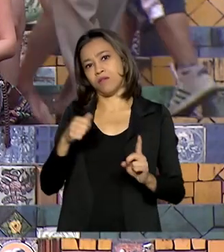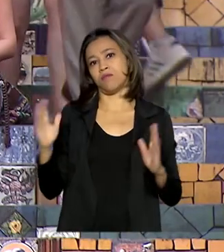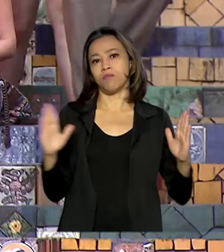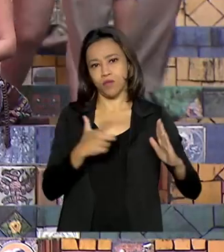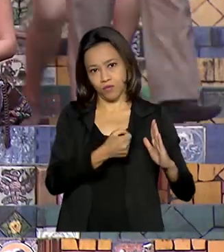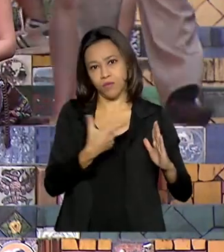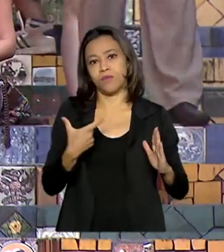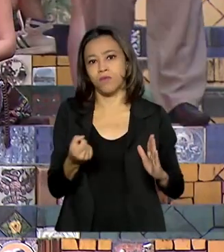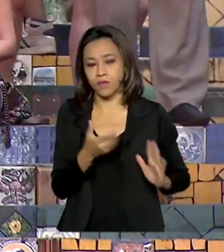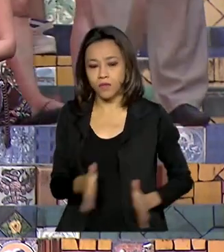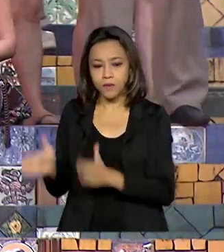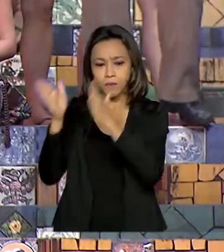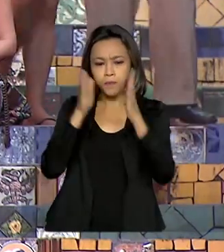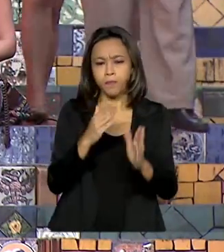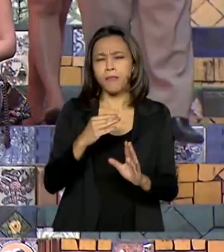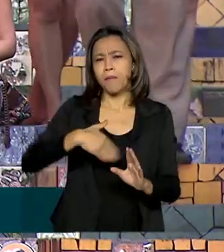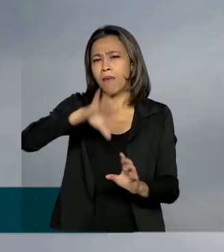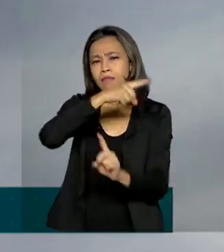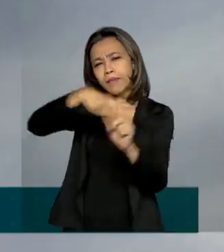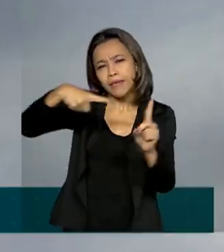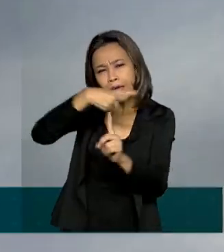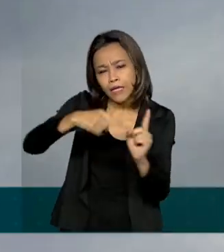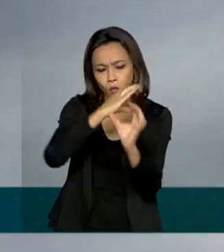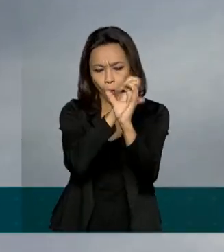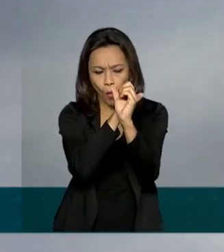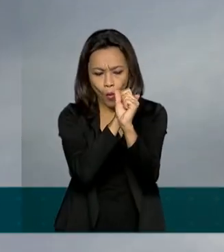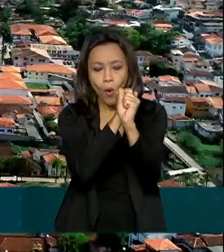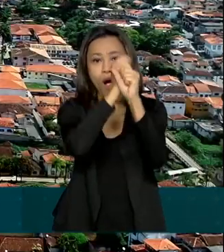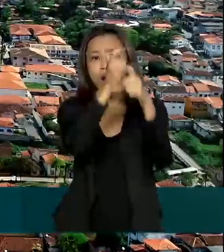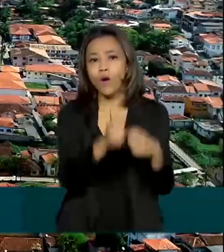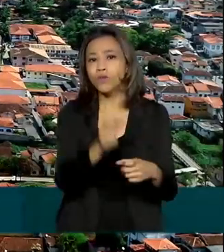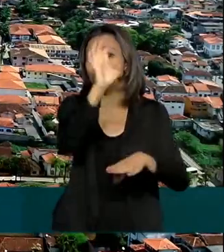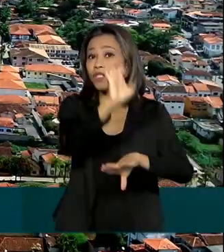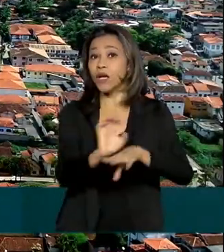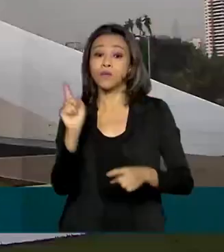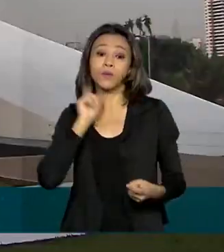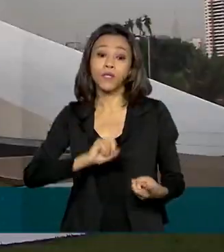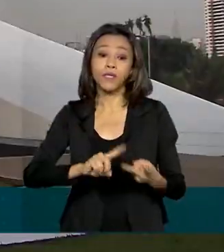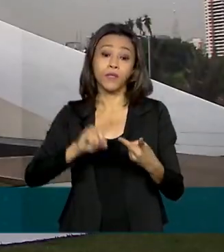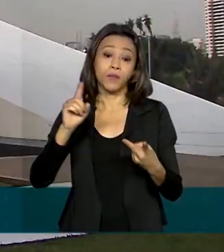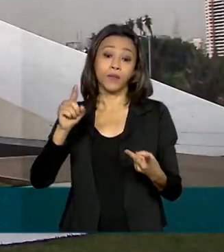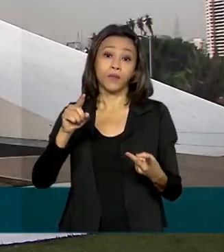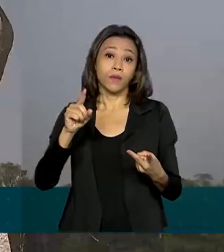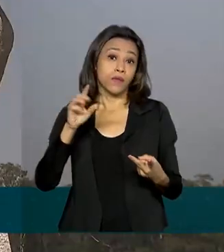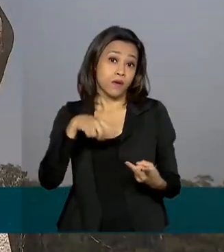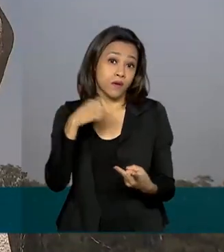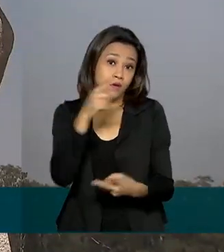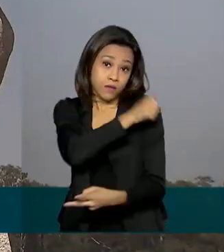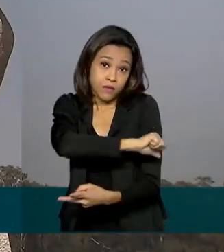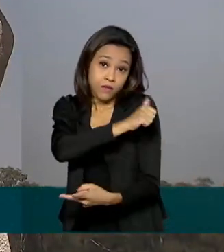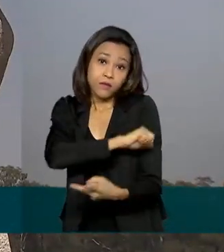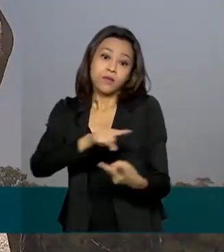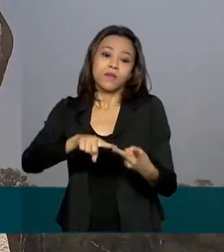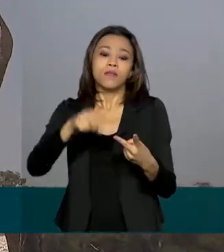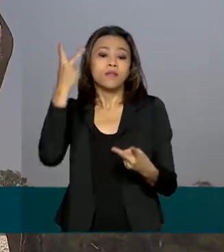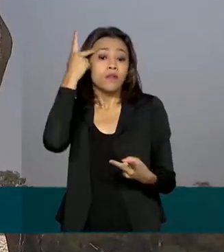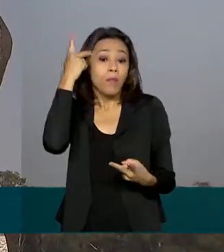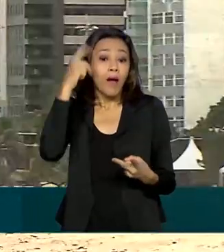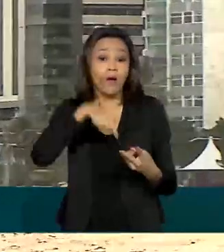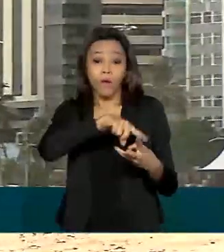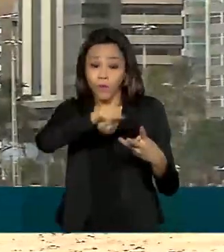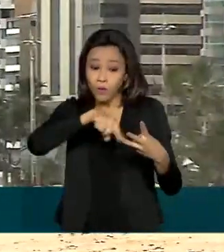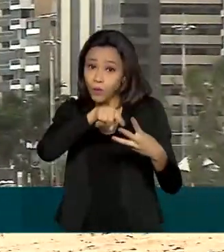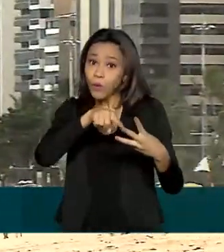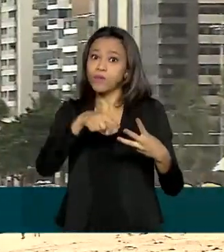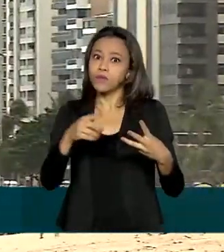Mais da metade do faturamento de setembro veio do Rio de Janeiro, de Minas Gerais e São Paulo, onde o home office fez com